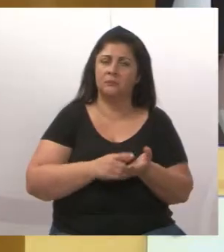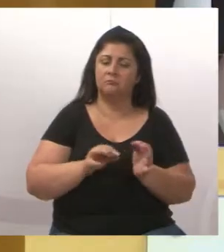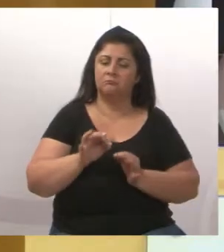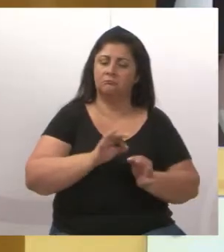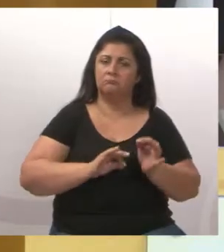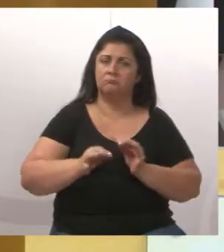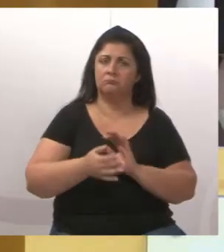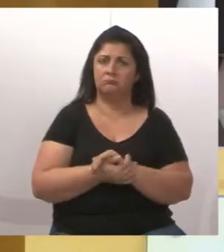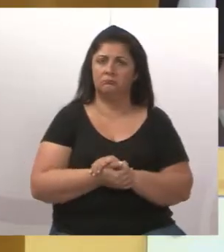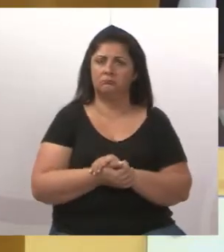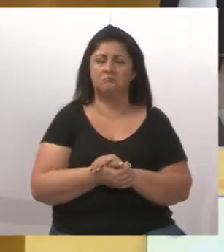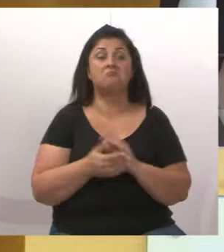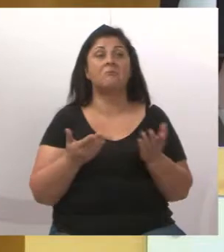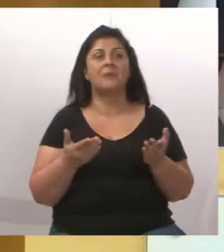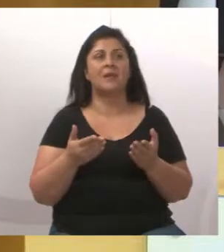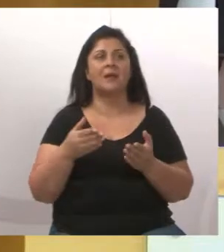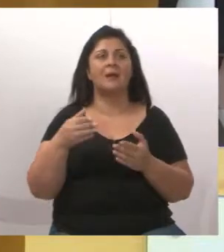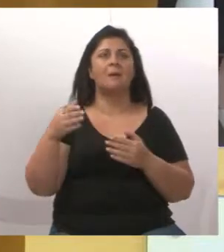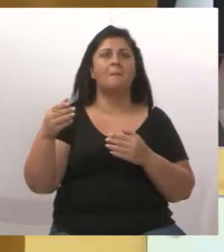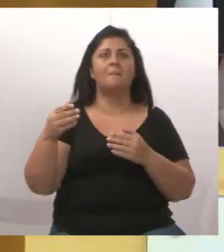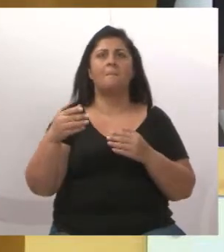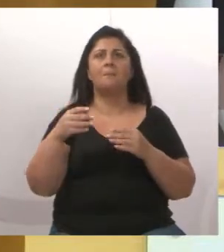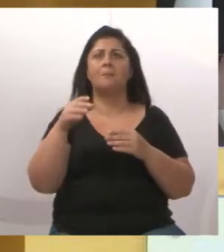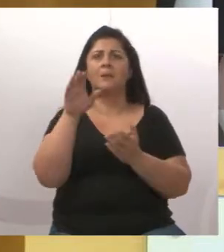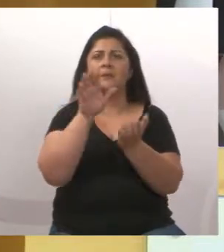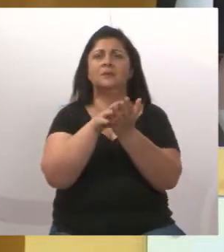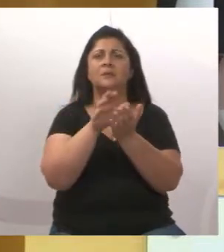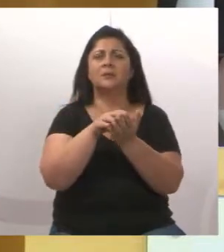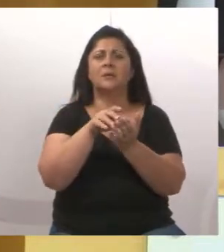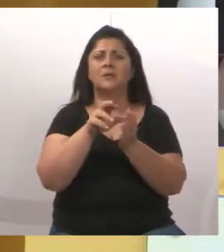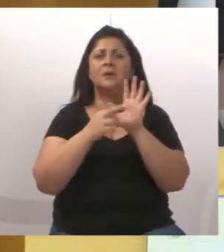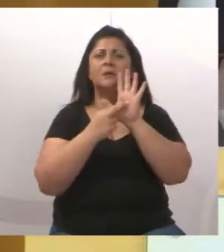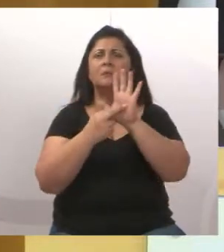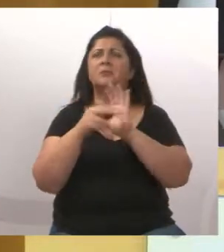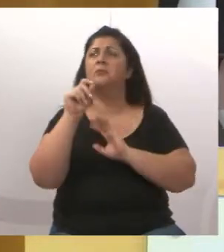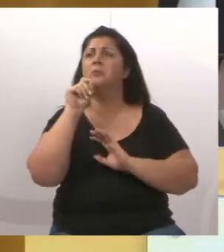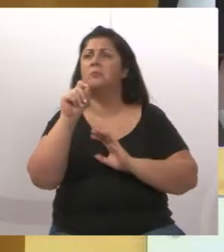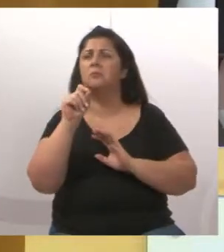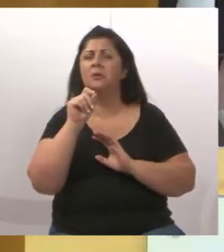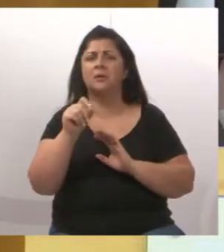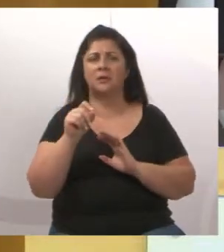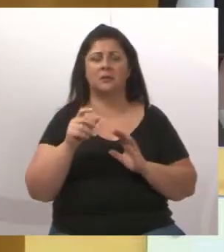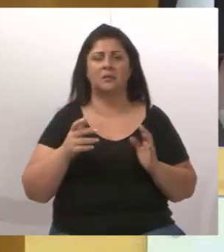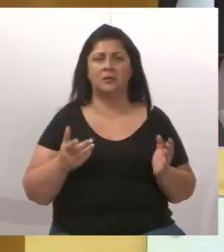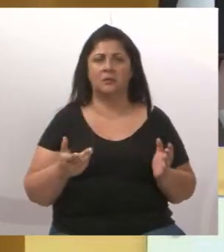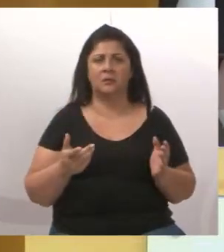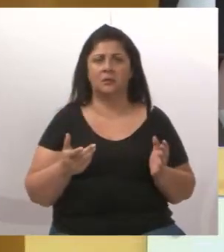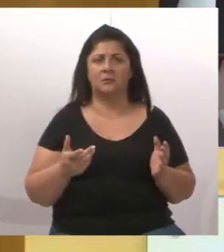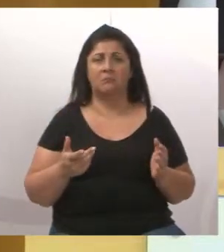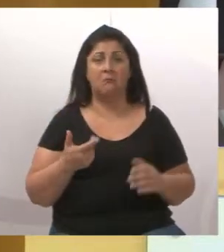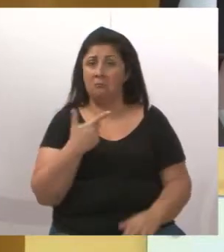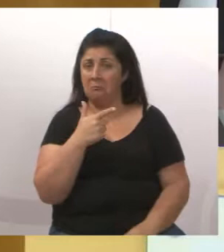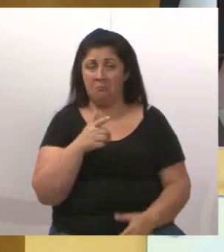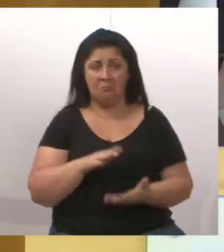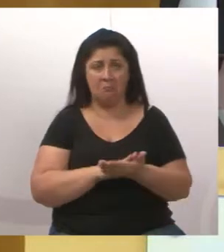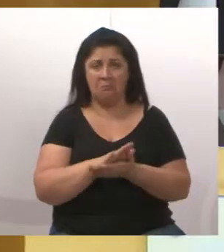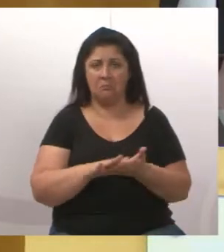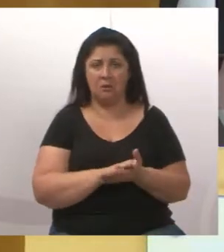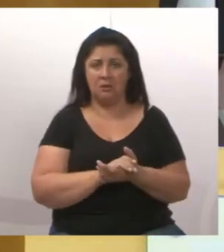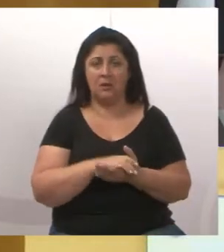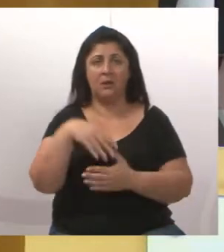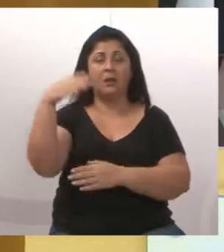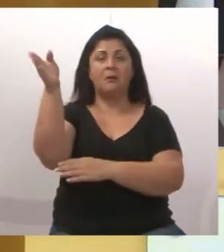Qual é a bandeira de Jacareí hoje? Qual é a bandeira de Jacareí hoje? Jacareí não tem uma bandeira.